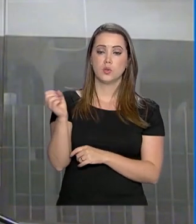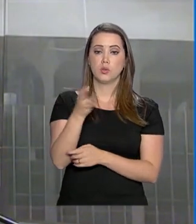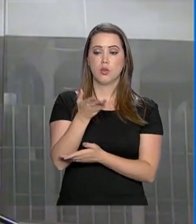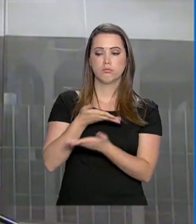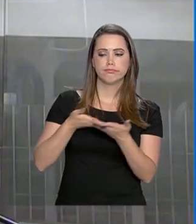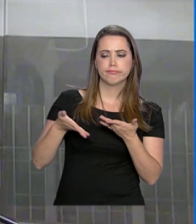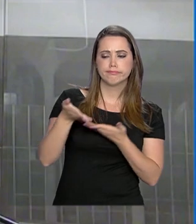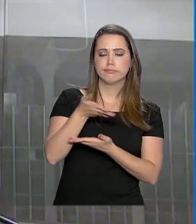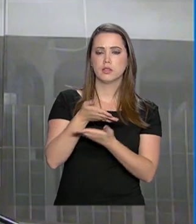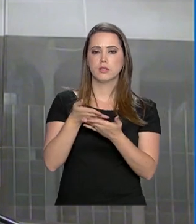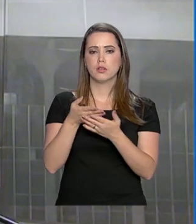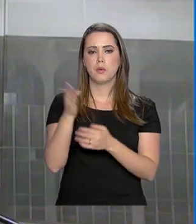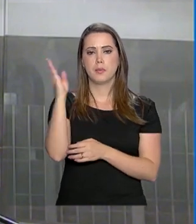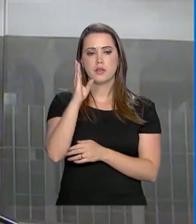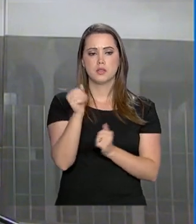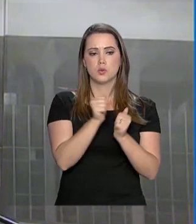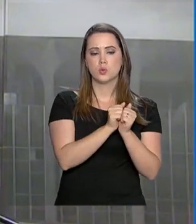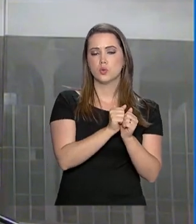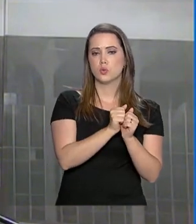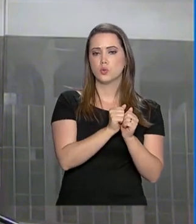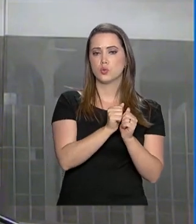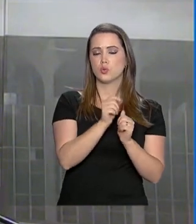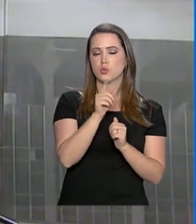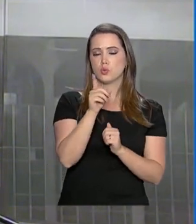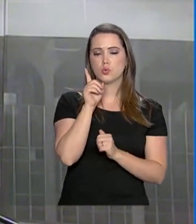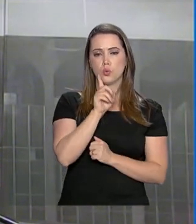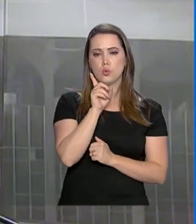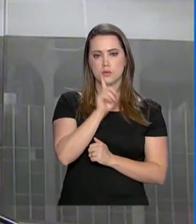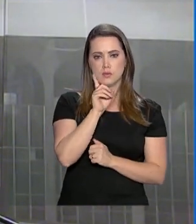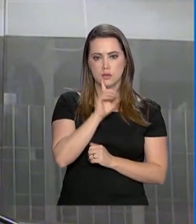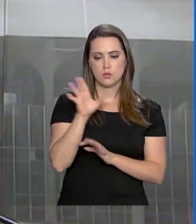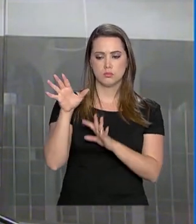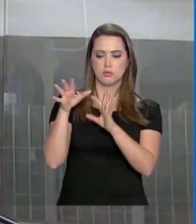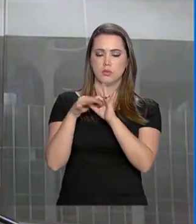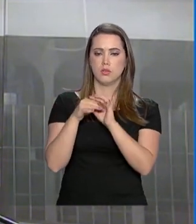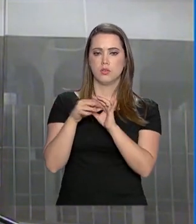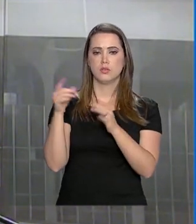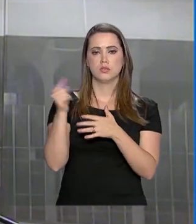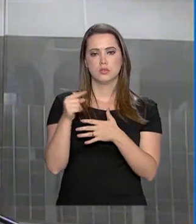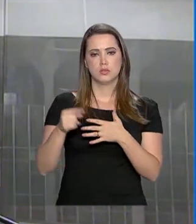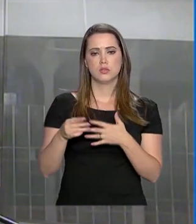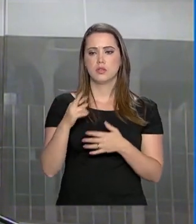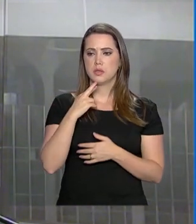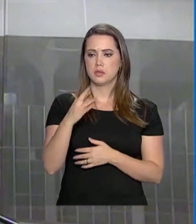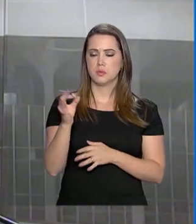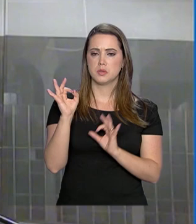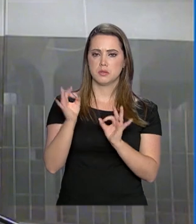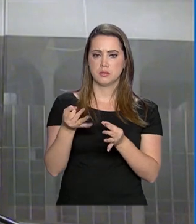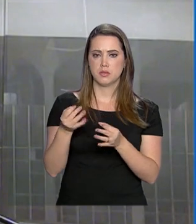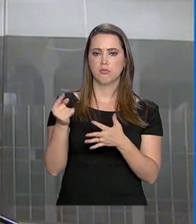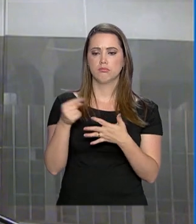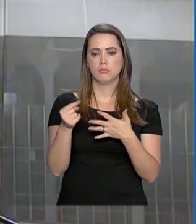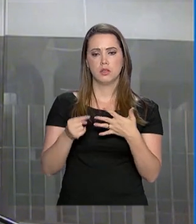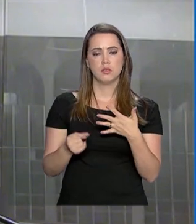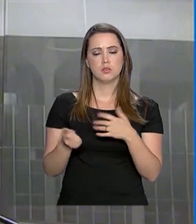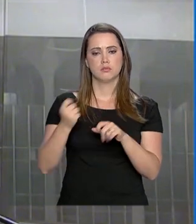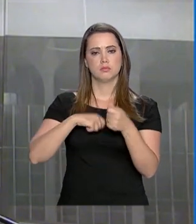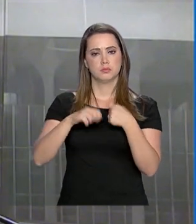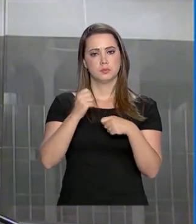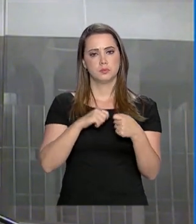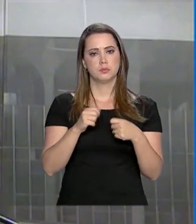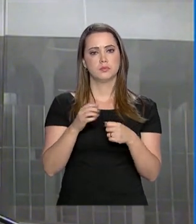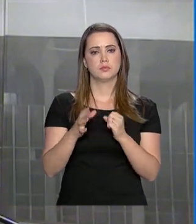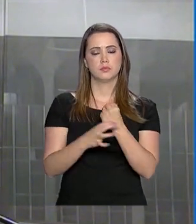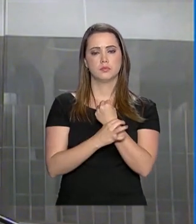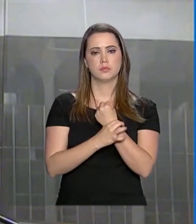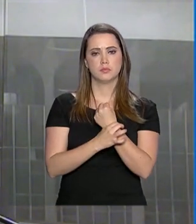relação Brasil-Estados Unidos, que ela tenha vários resultados concretos, específicos, tanto em área econômica, quanto